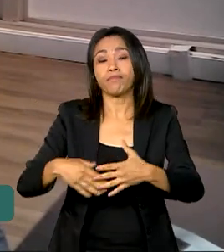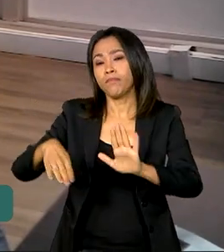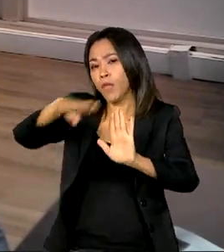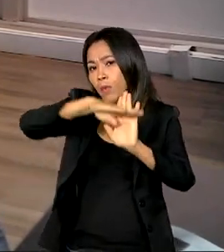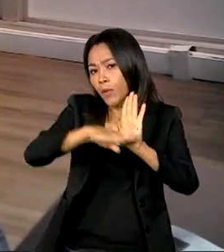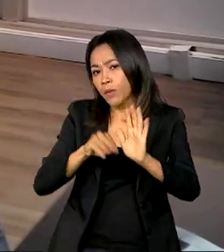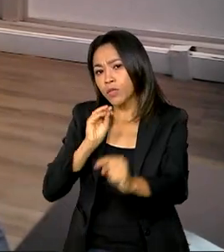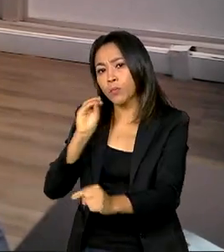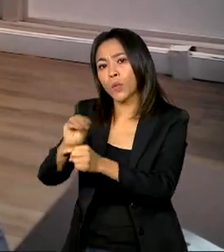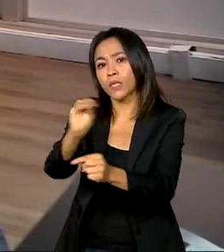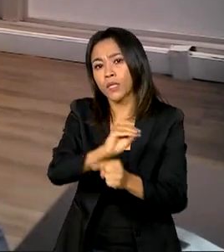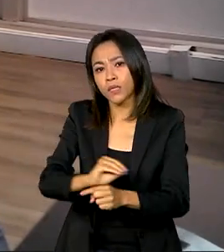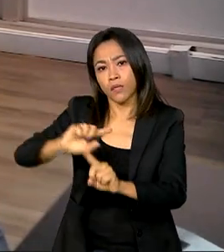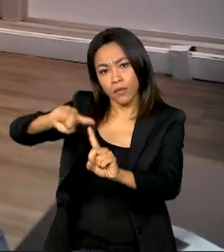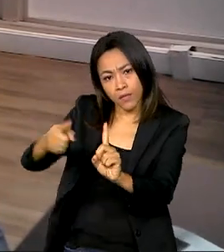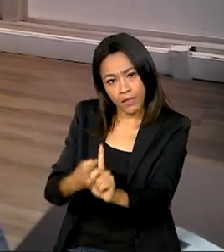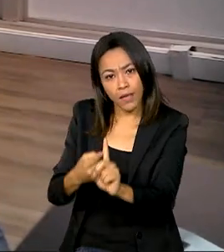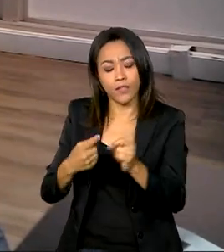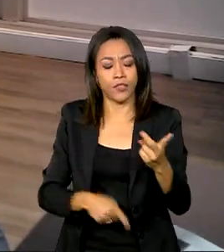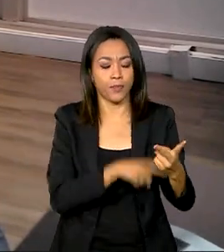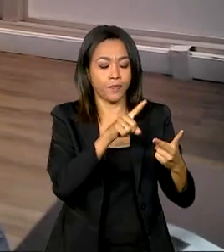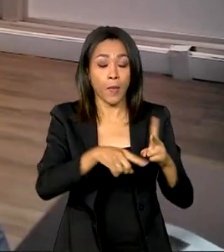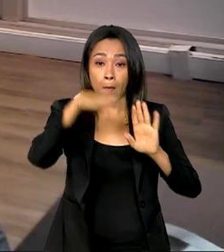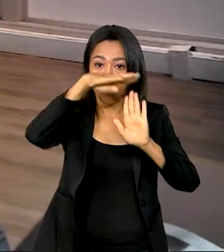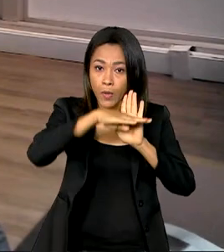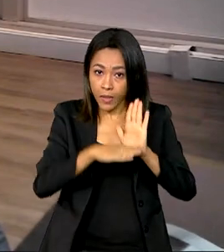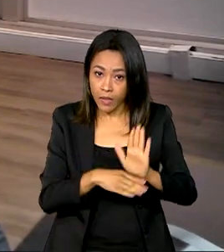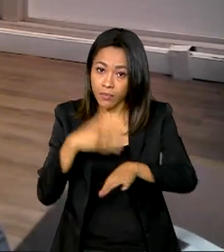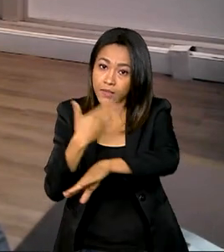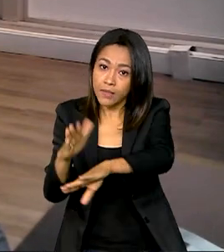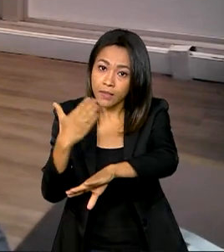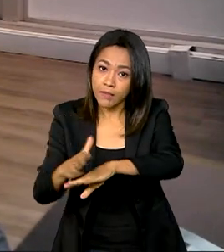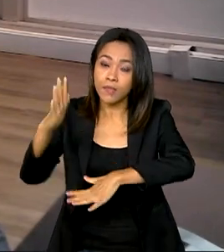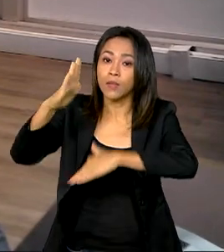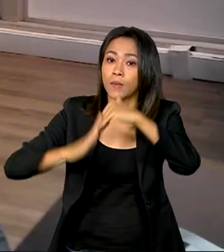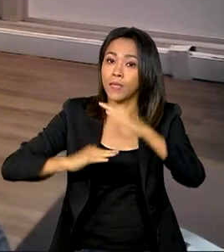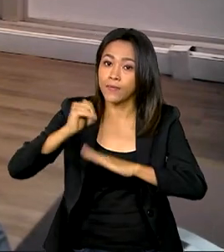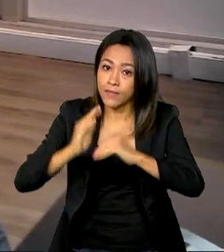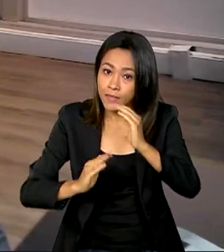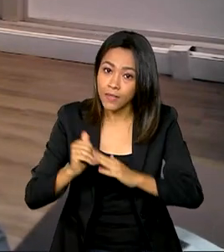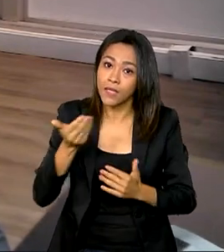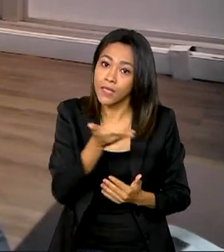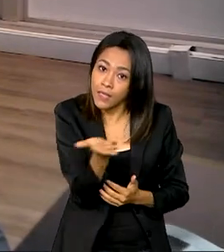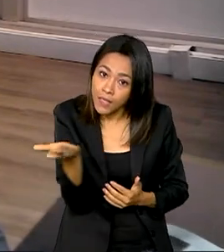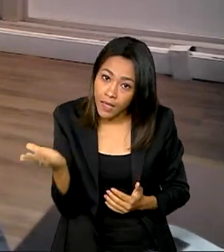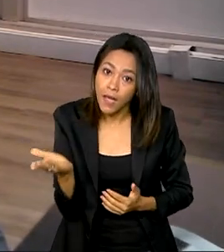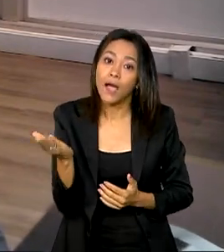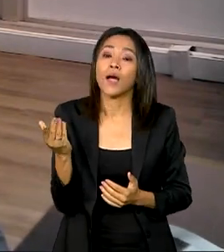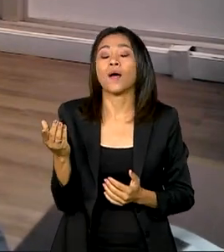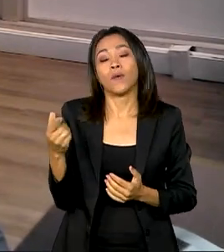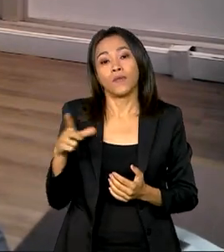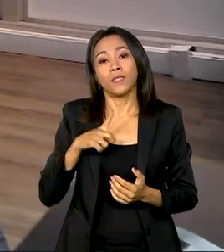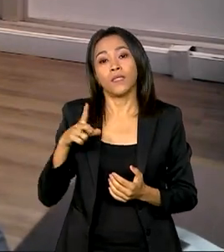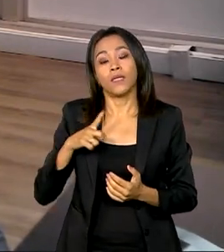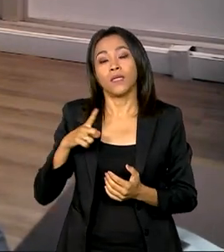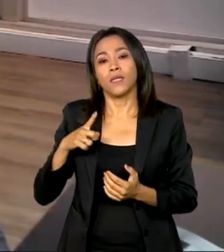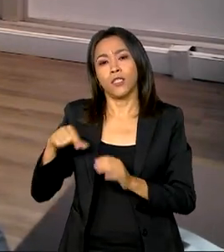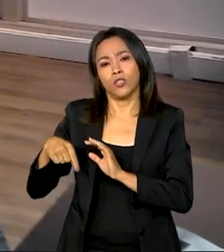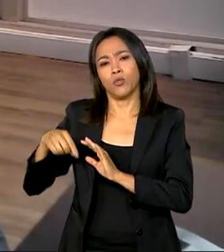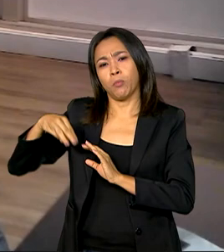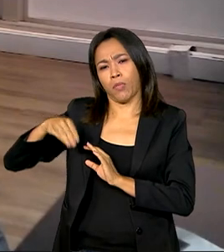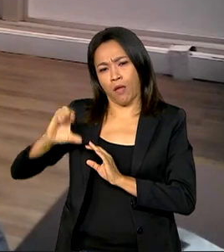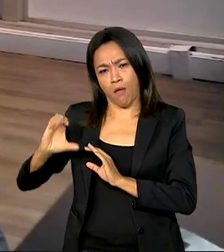maternidade, com programas de qualificação profissional, a exemplo do Mulheres Mil, do Ministério da